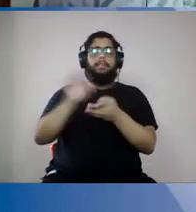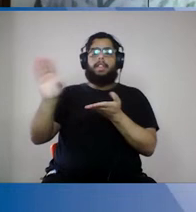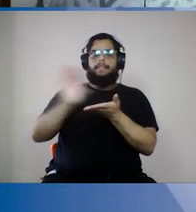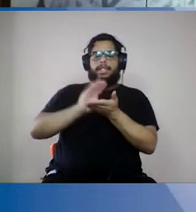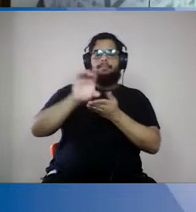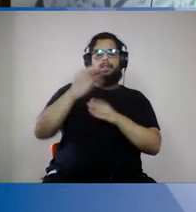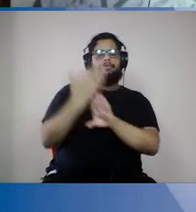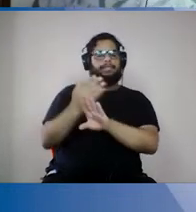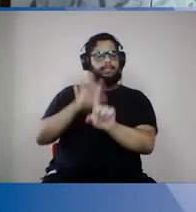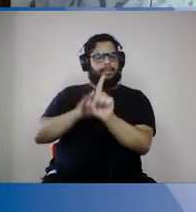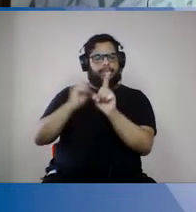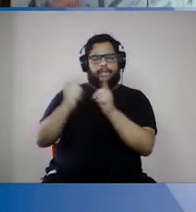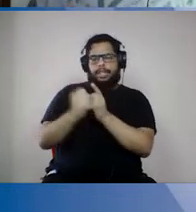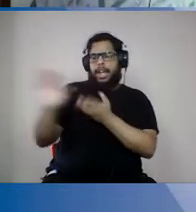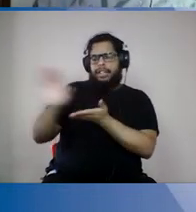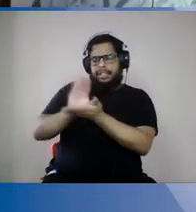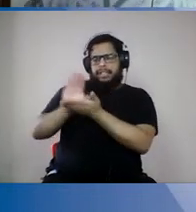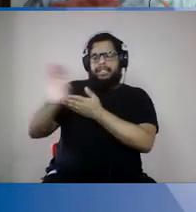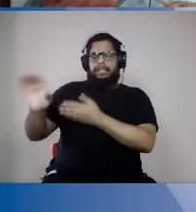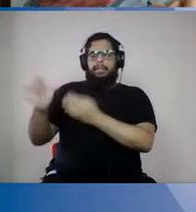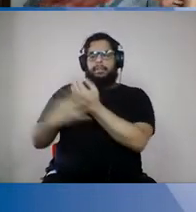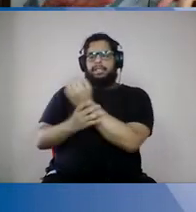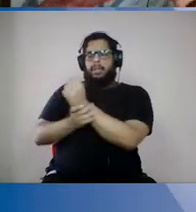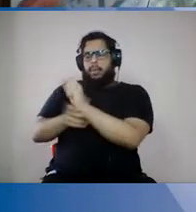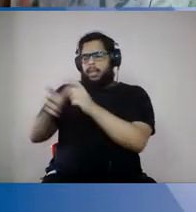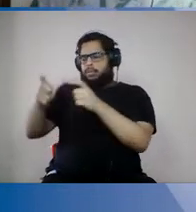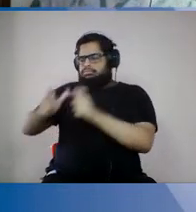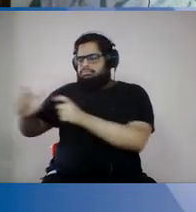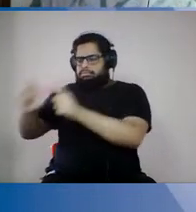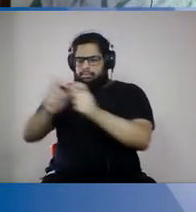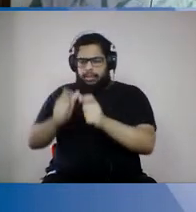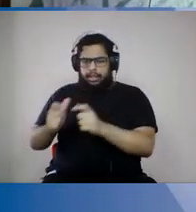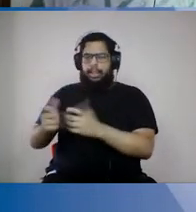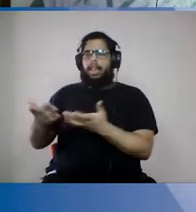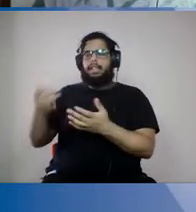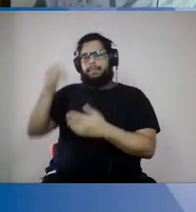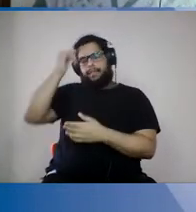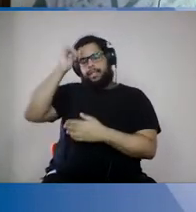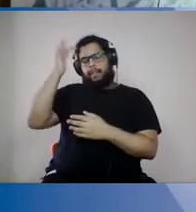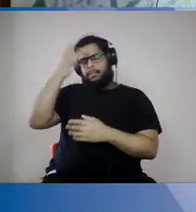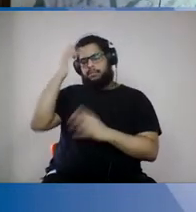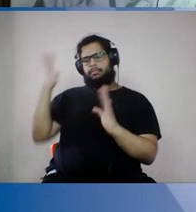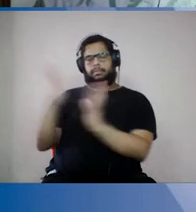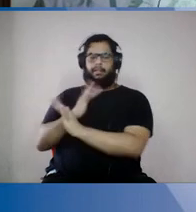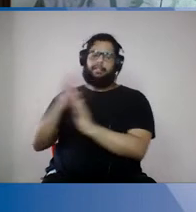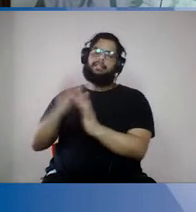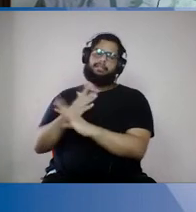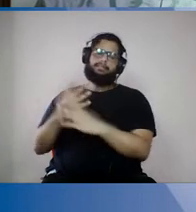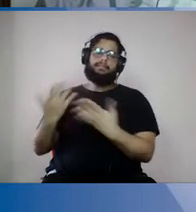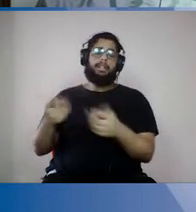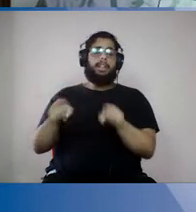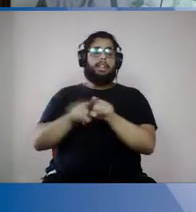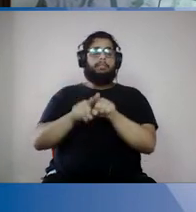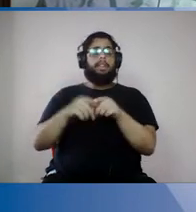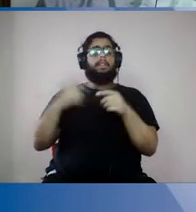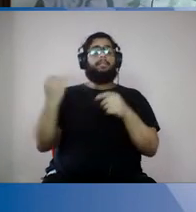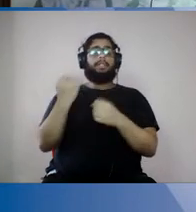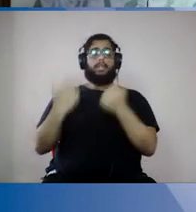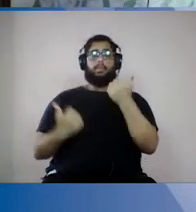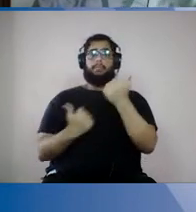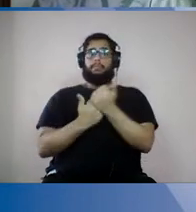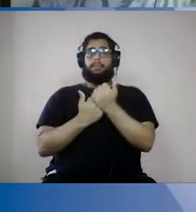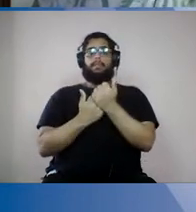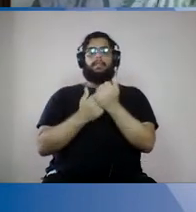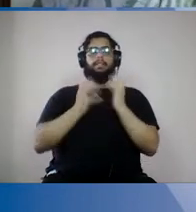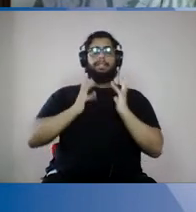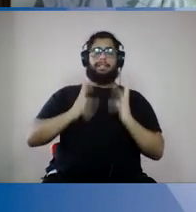tem que ter investimento em medidas de segurança locais. Então, essas ações têm que funcionar simultâneas. E tem que ter suporte sanitário, político, social